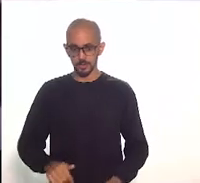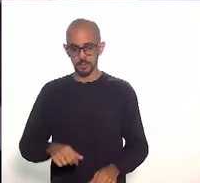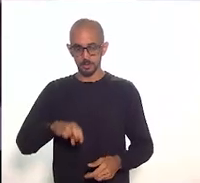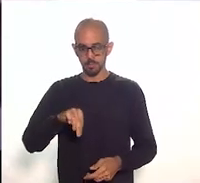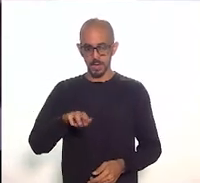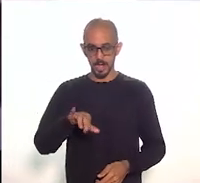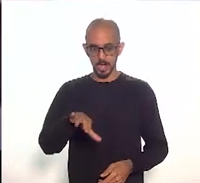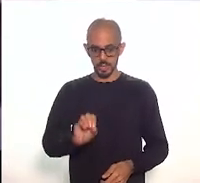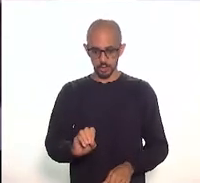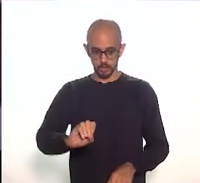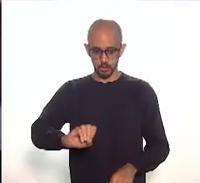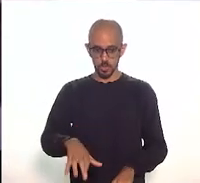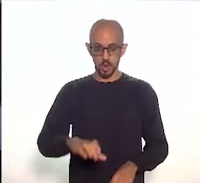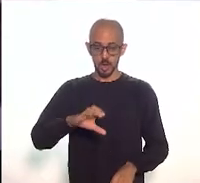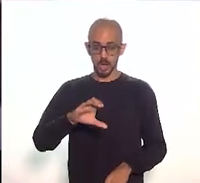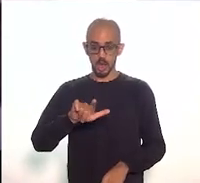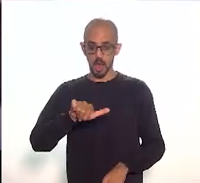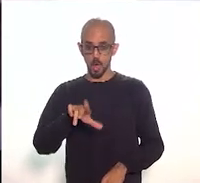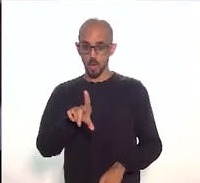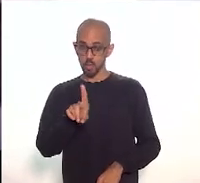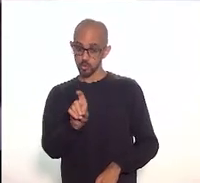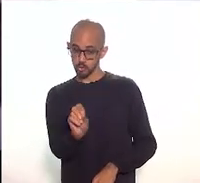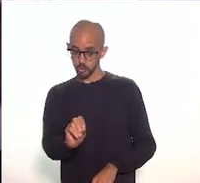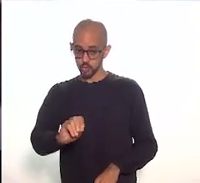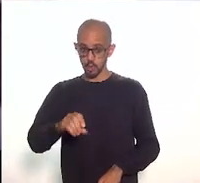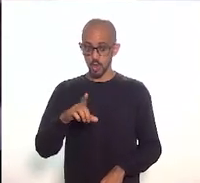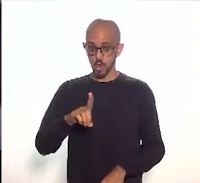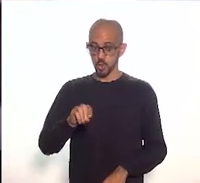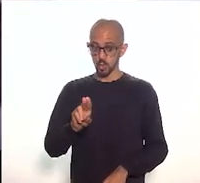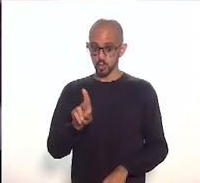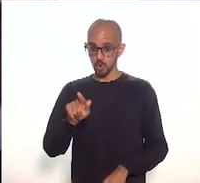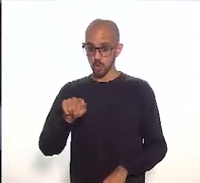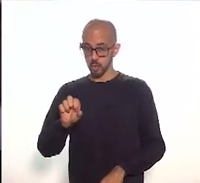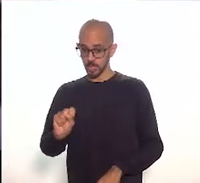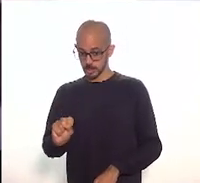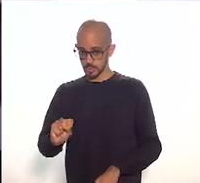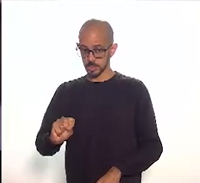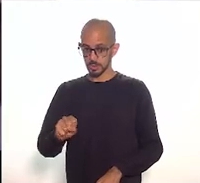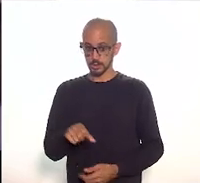Cláudio Elias da Silva, Douglas Libório.